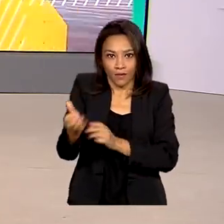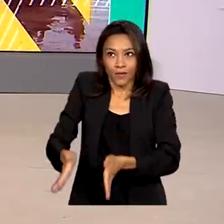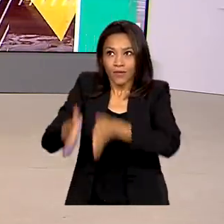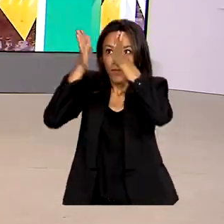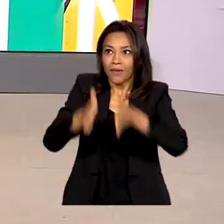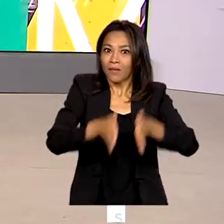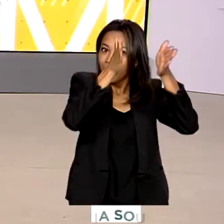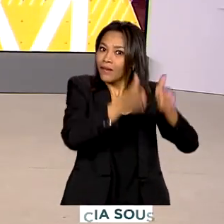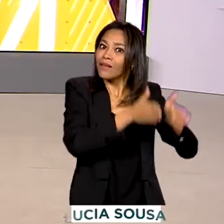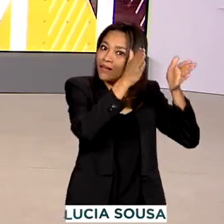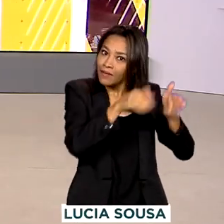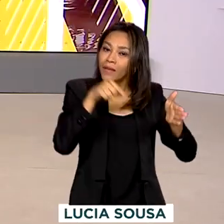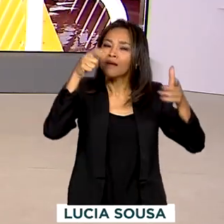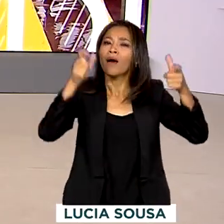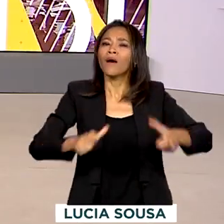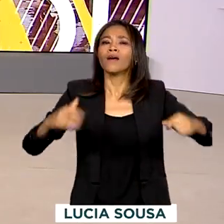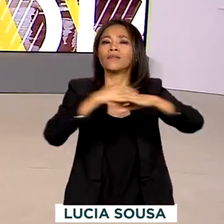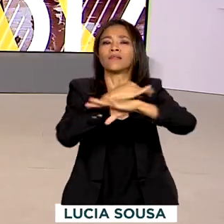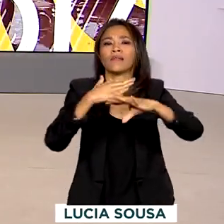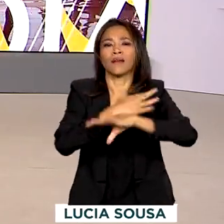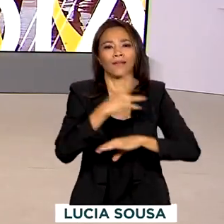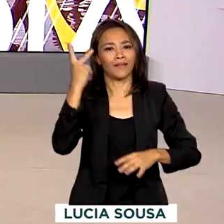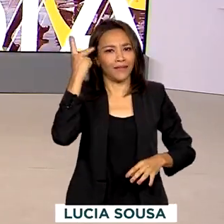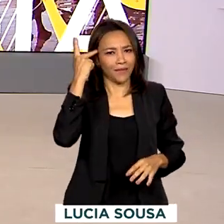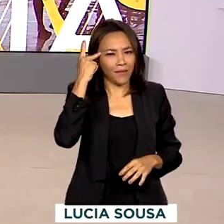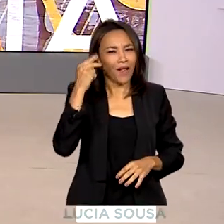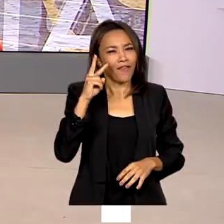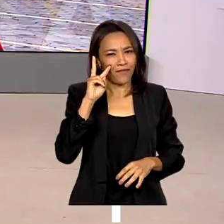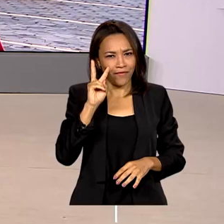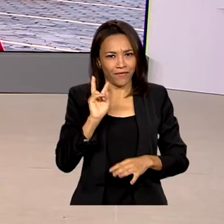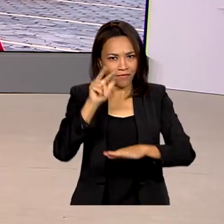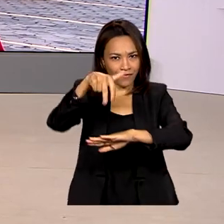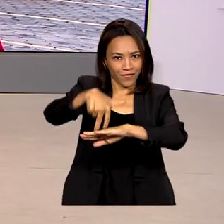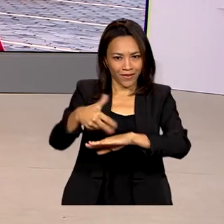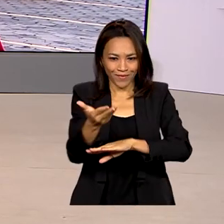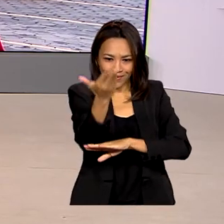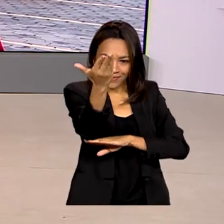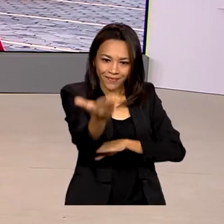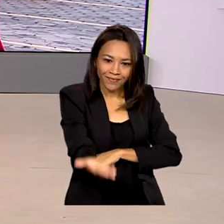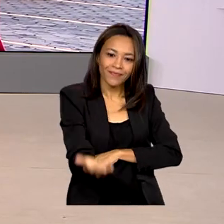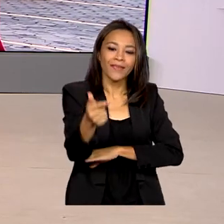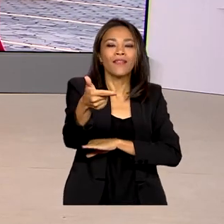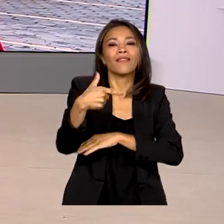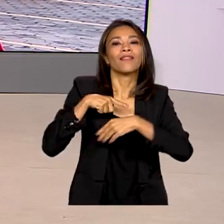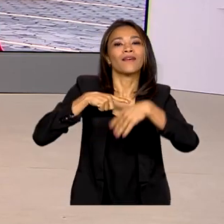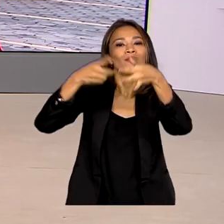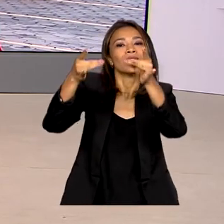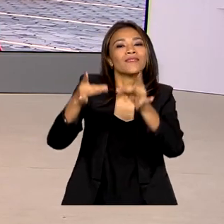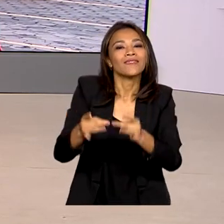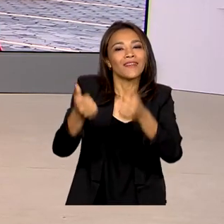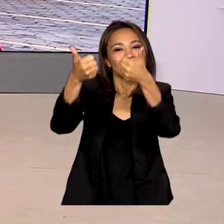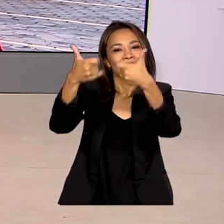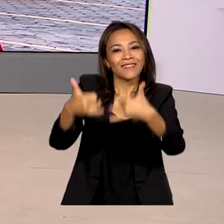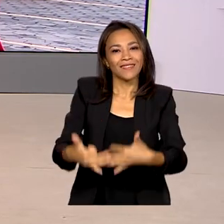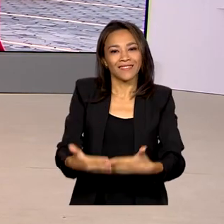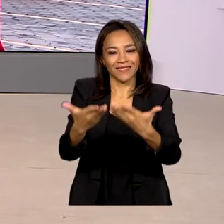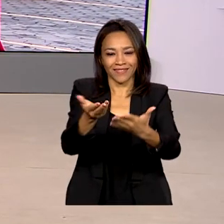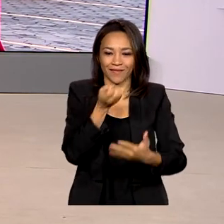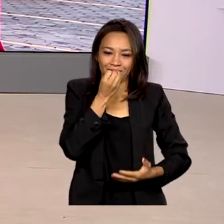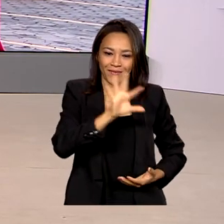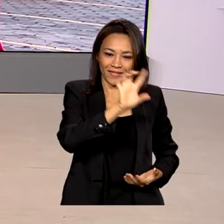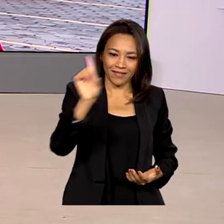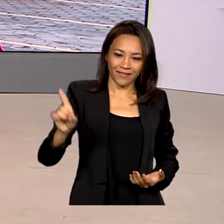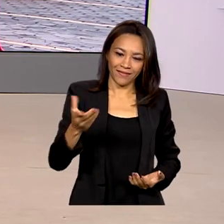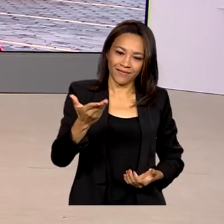Vida no município de Bertioga, em São Paulo. Vamos até lá então. A repórter Gabriela Noronha tem os detalhes. Bom dia, Gabriela.